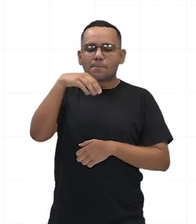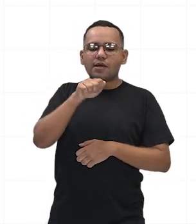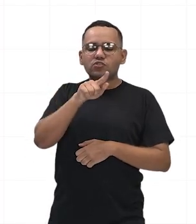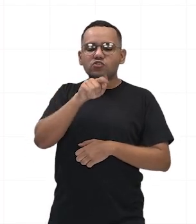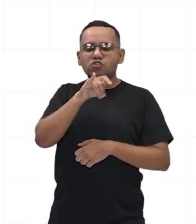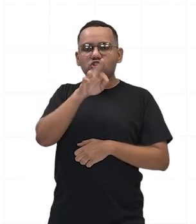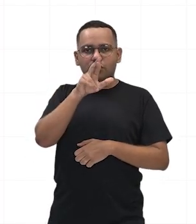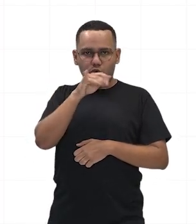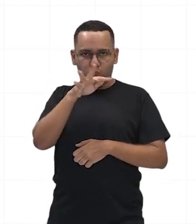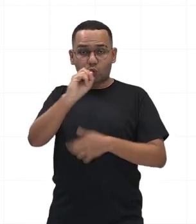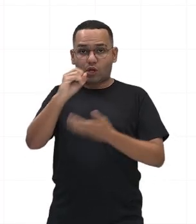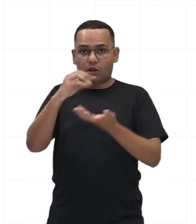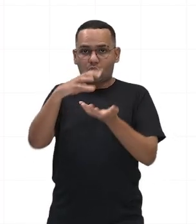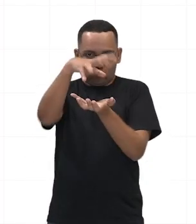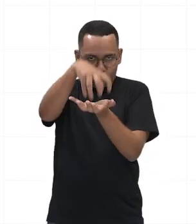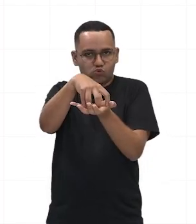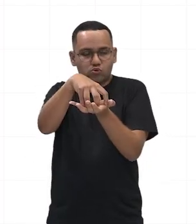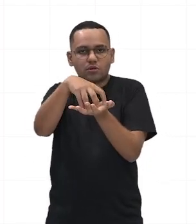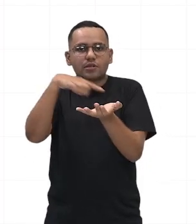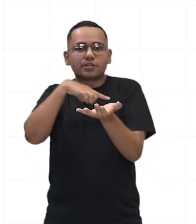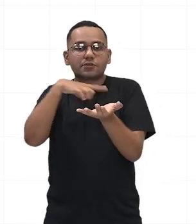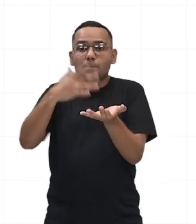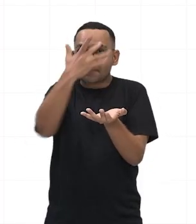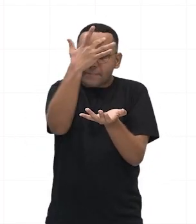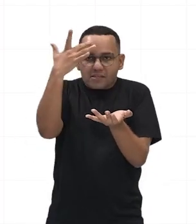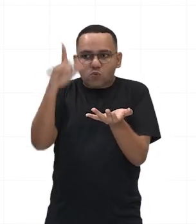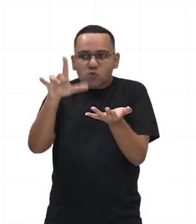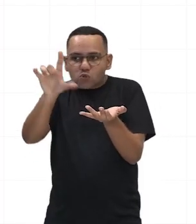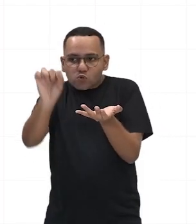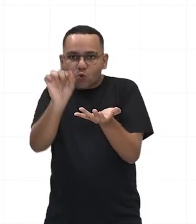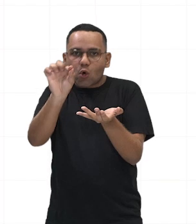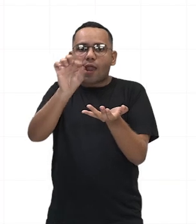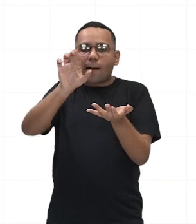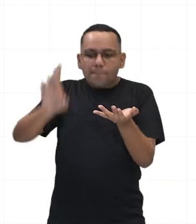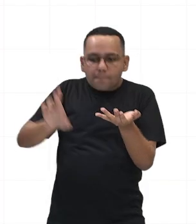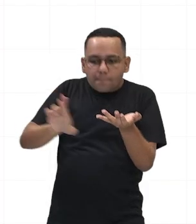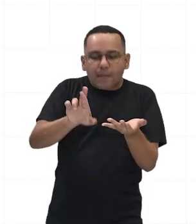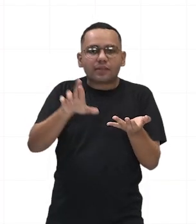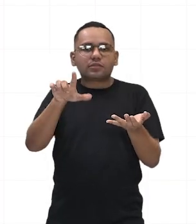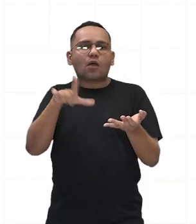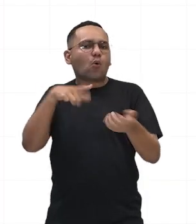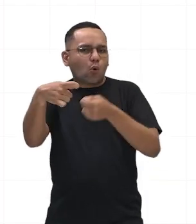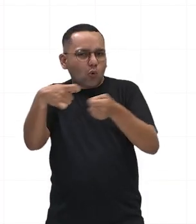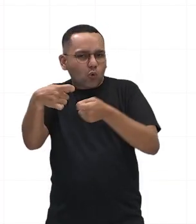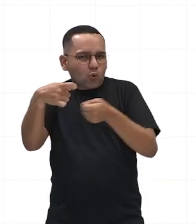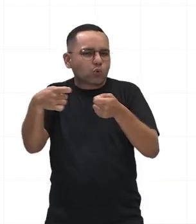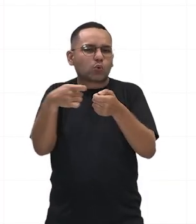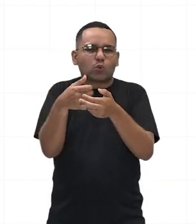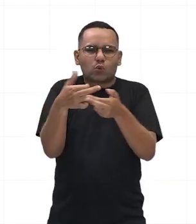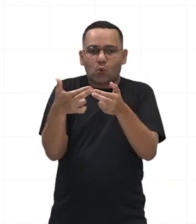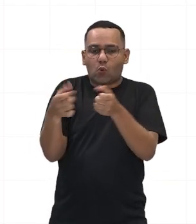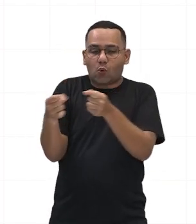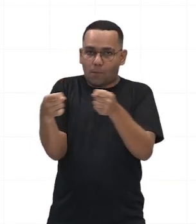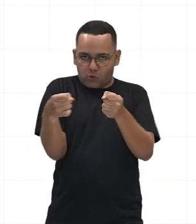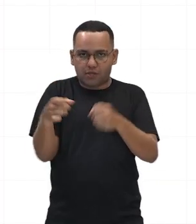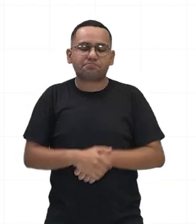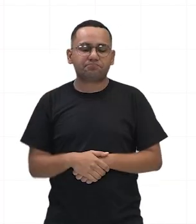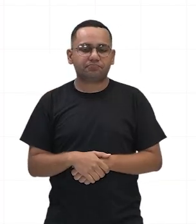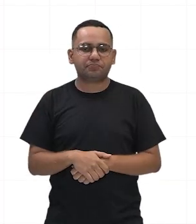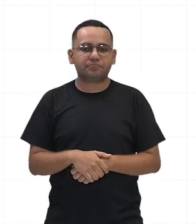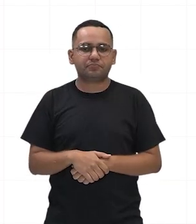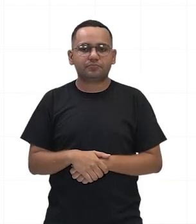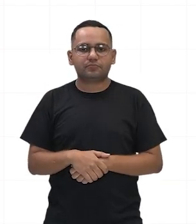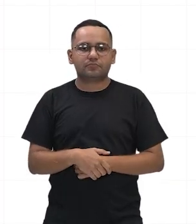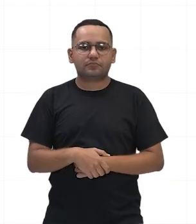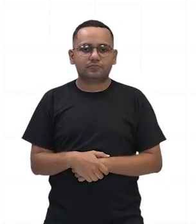de cargos do poder executivo, certo? Muito bem. Então, a estrutura do poder romano se dava dessa maneira,